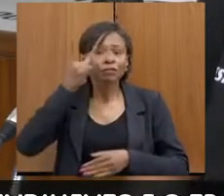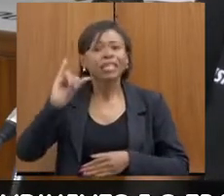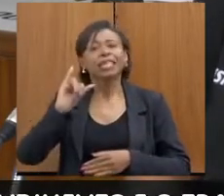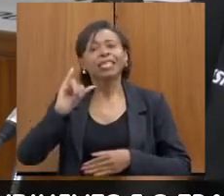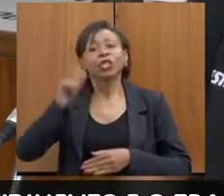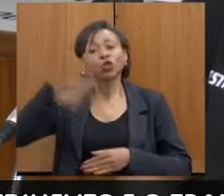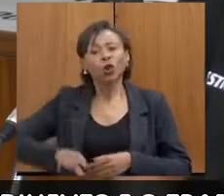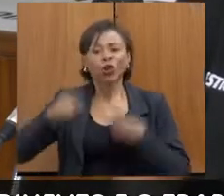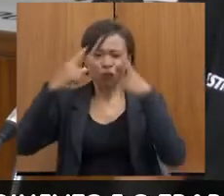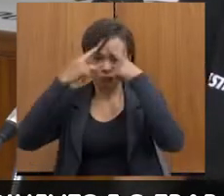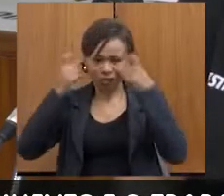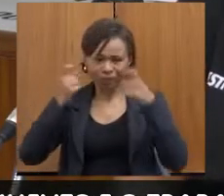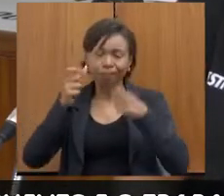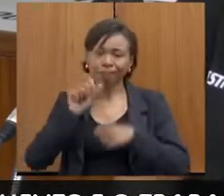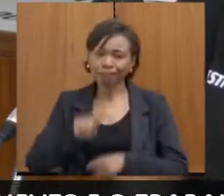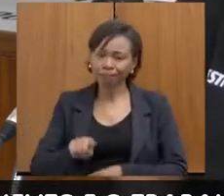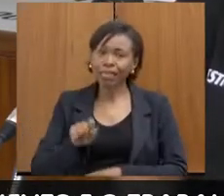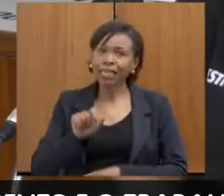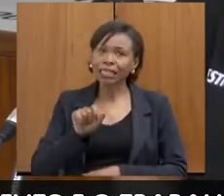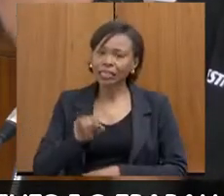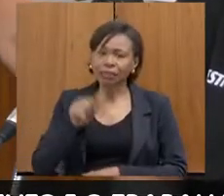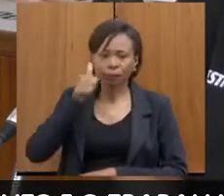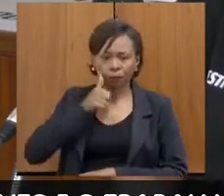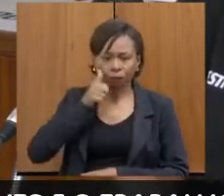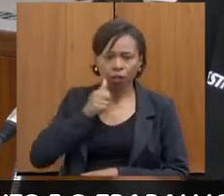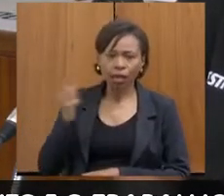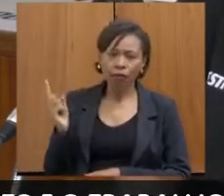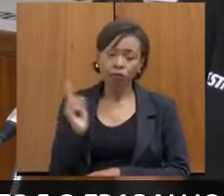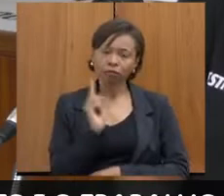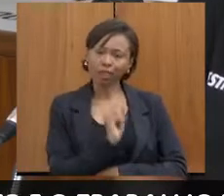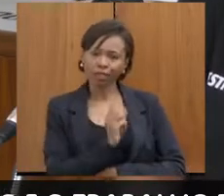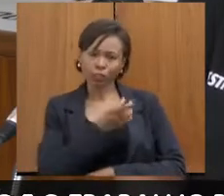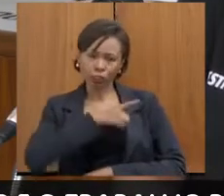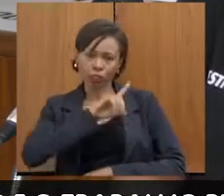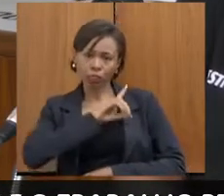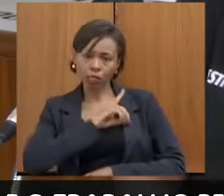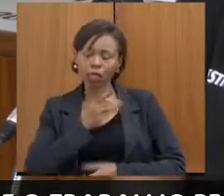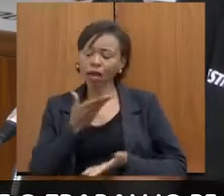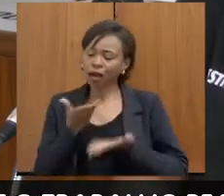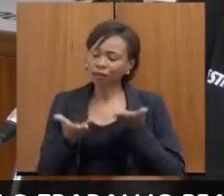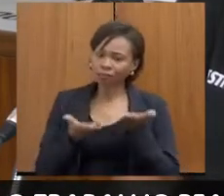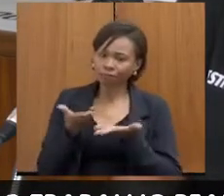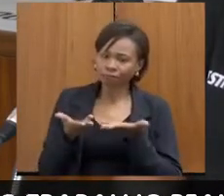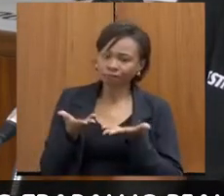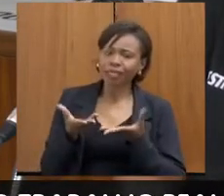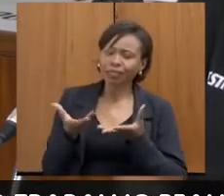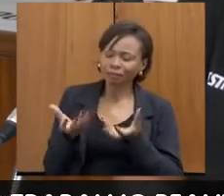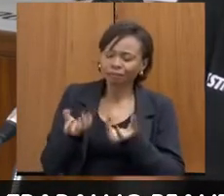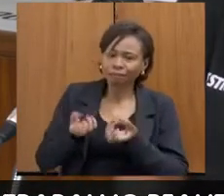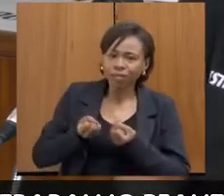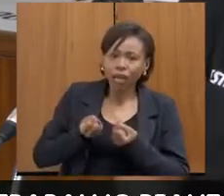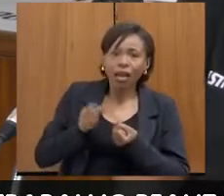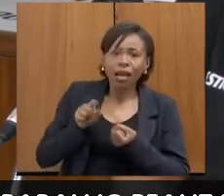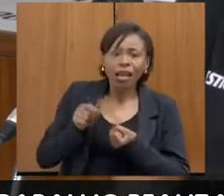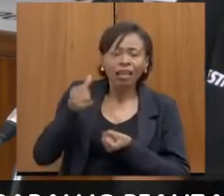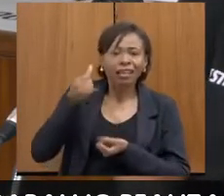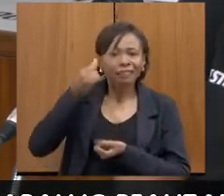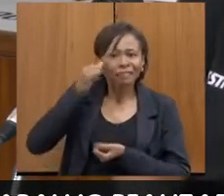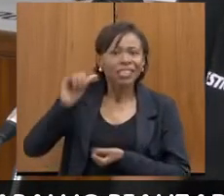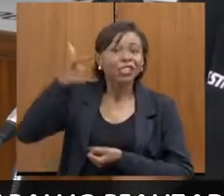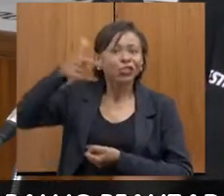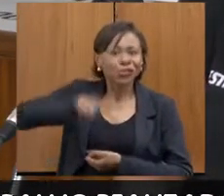quando ela passa por contagem e aí ela recebe esse acolhimento, ela tem menos chances de ter uma repetição do fato.